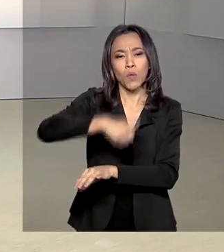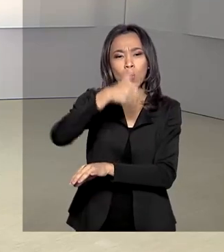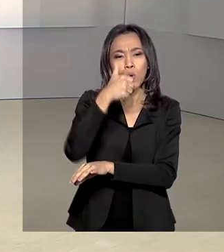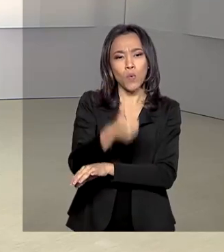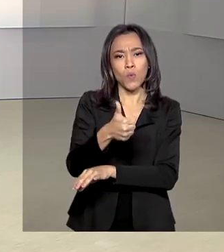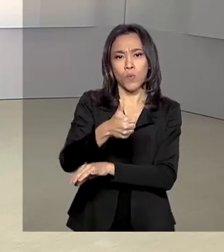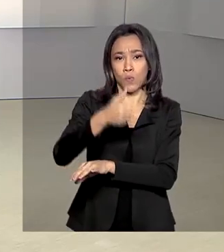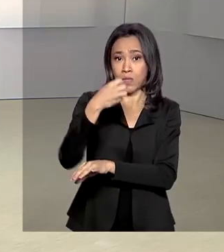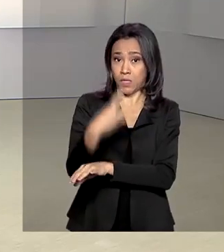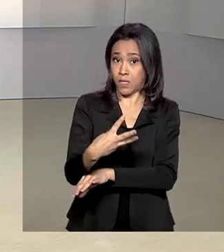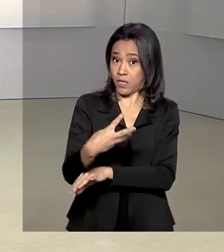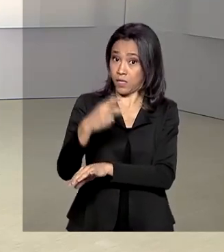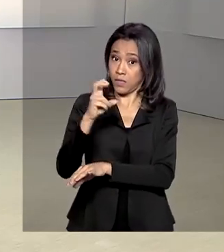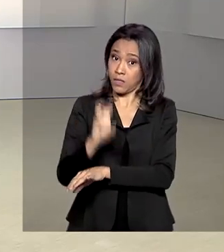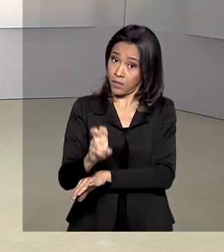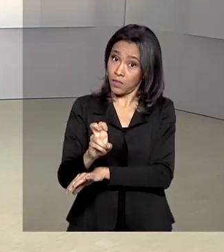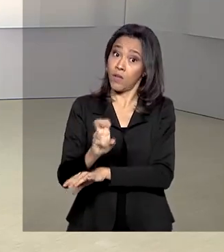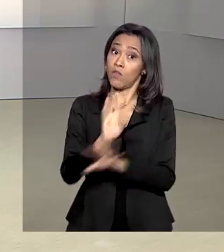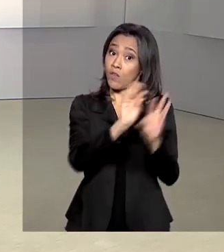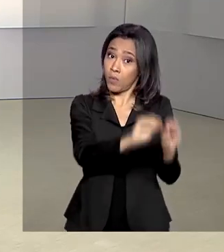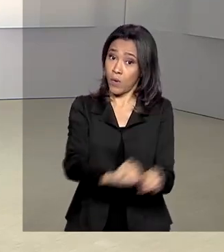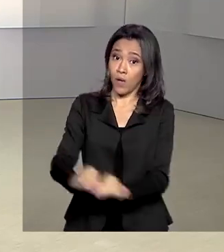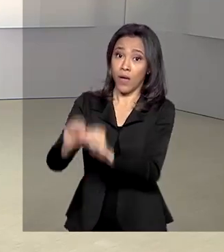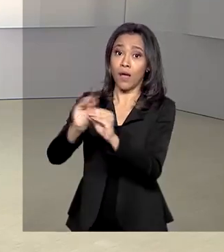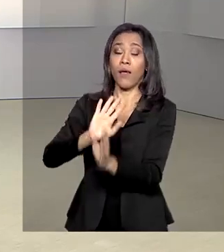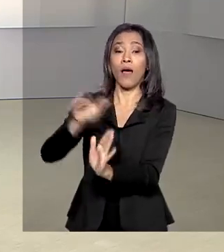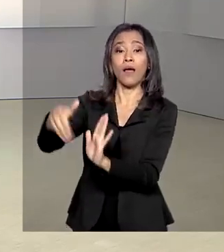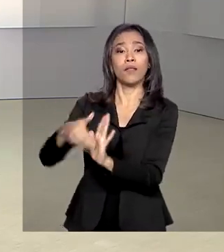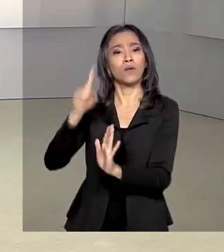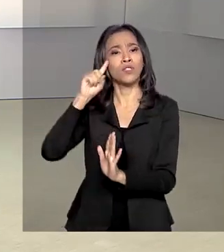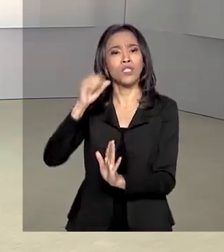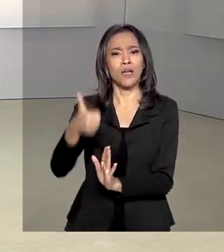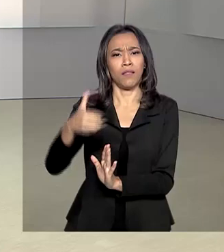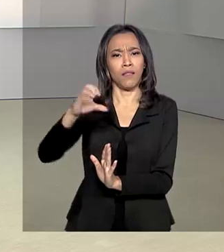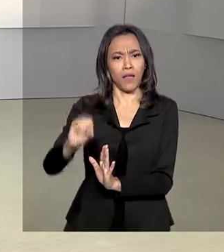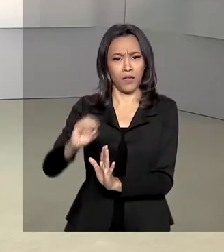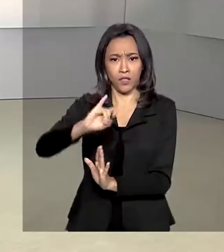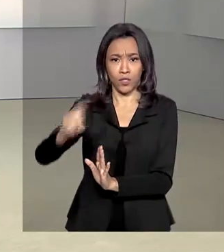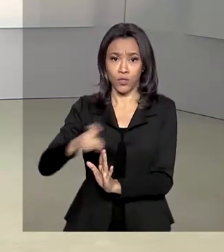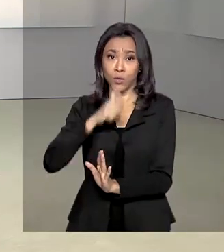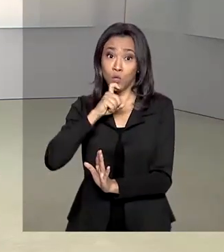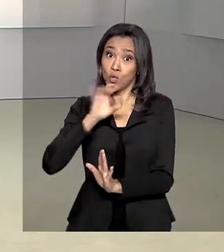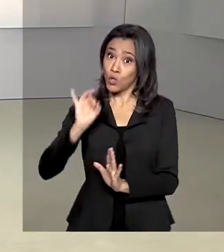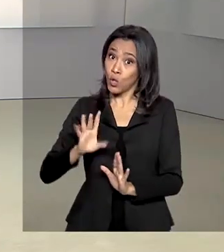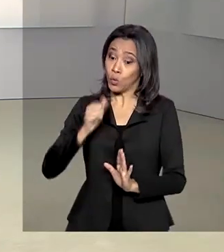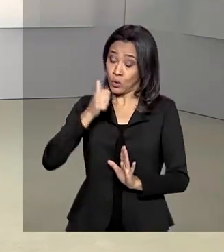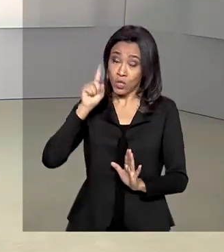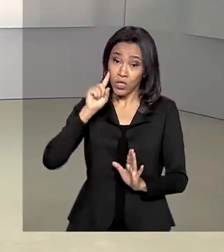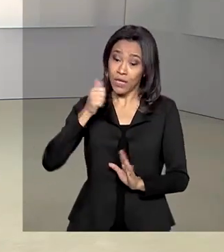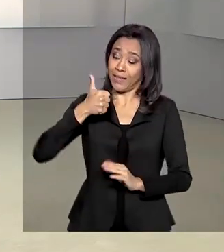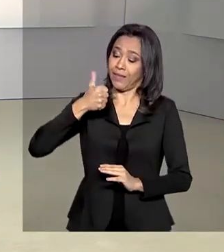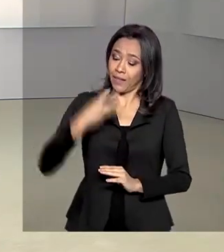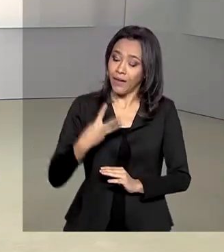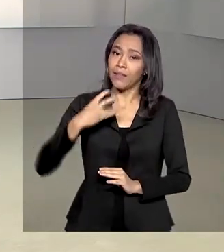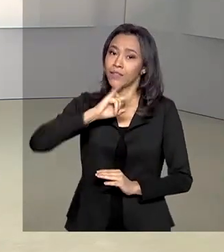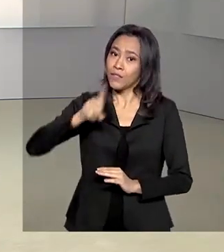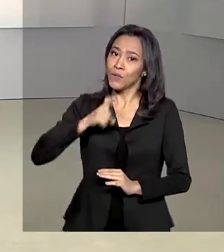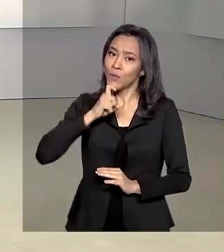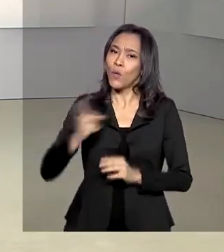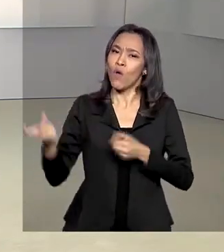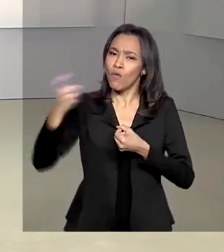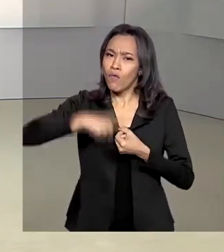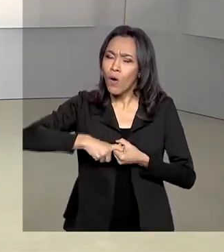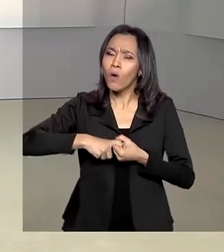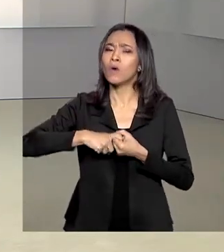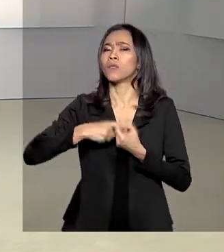telefone, foi prorrogado até o dia 10 de julho. Só a partir do dia 13 de julho começa o retorno gradual do